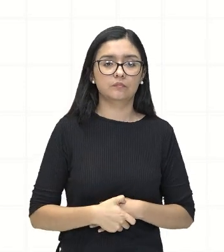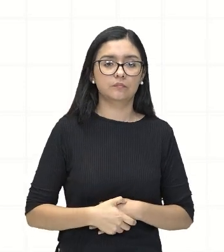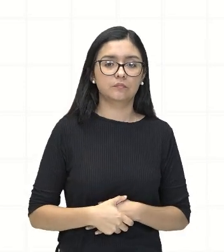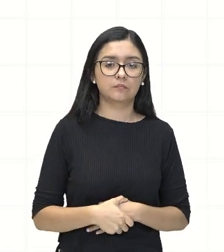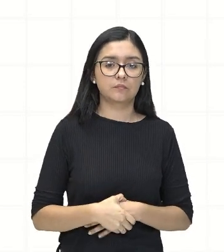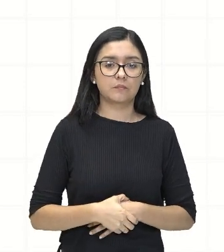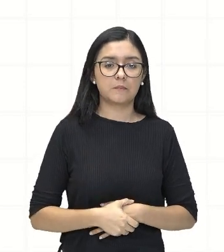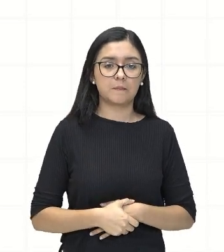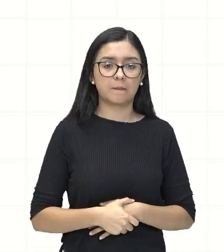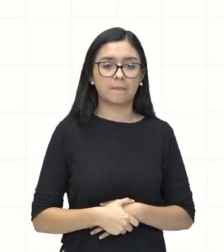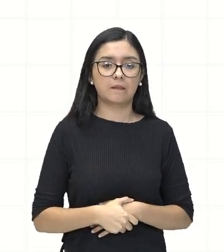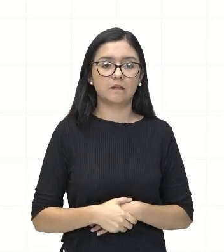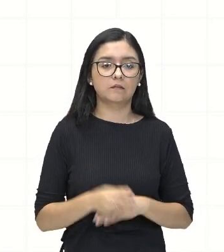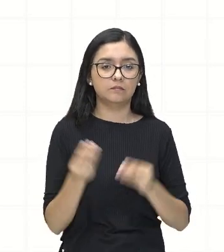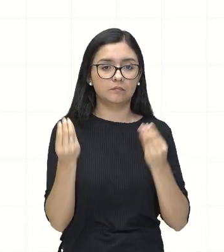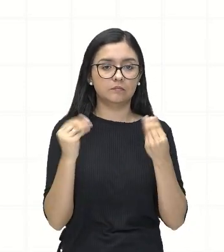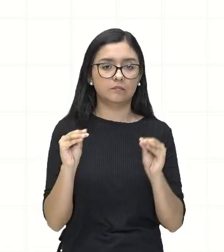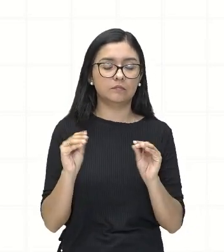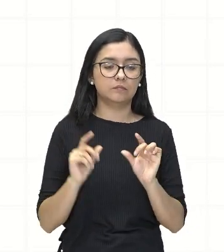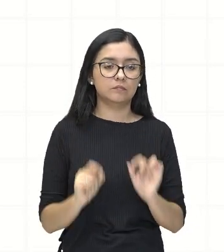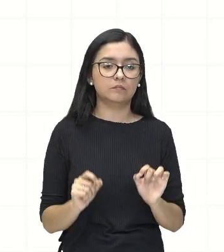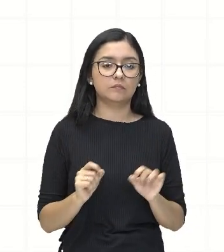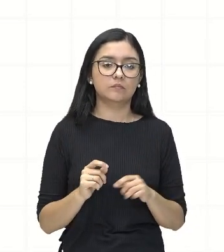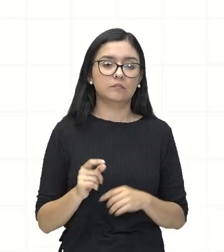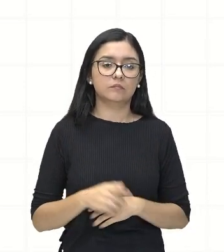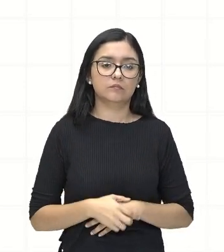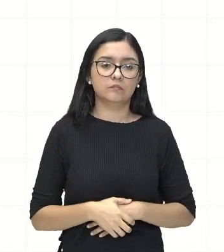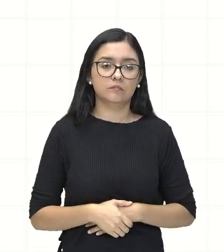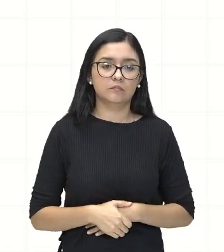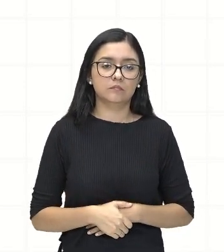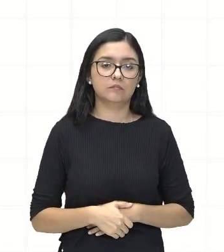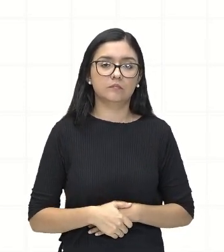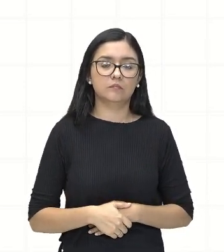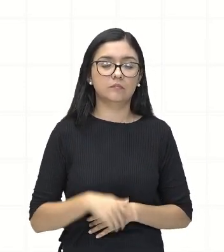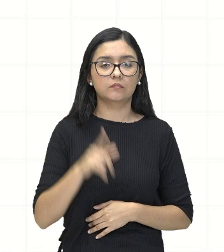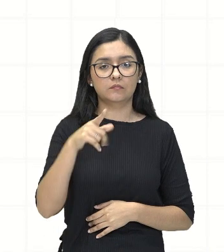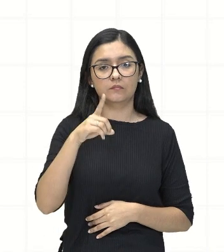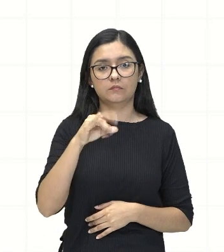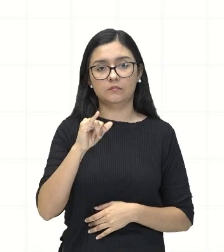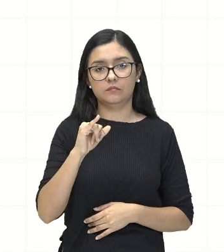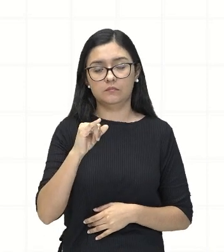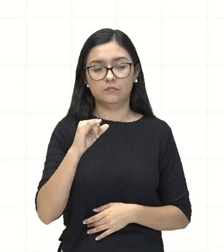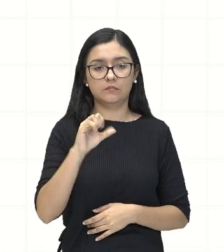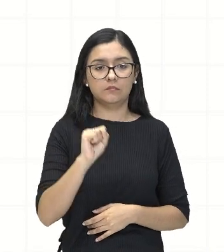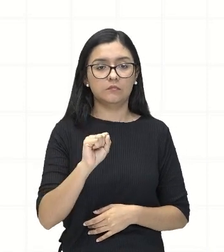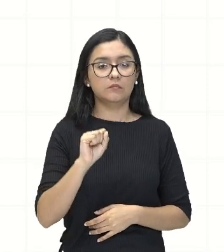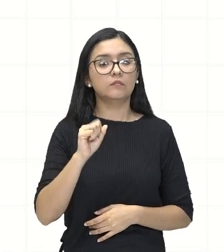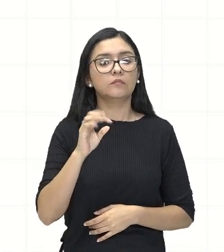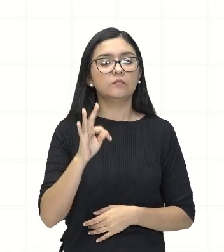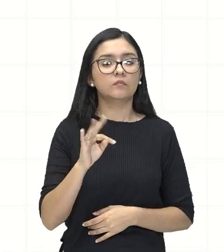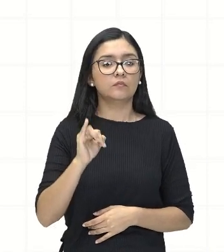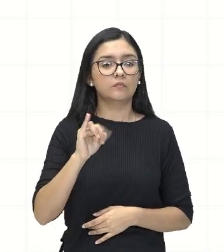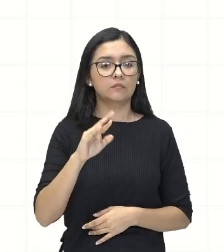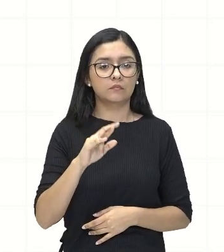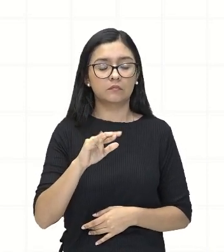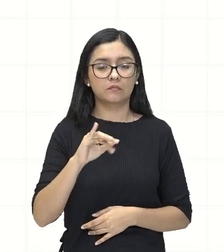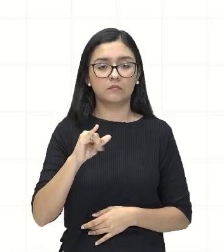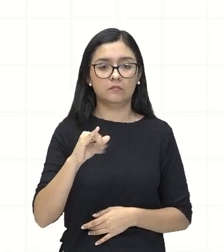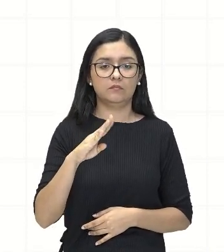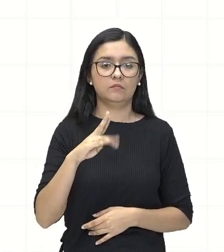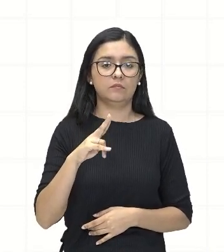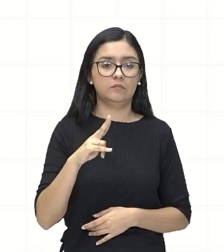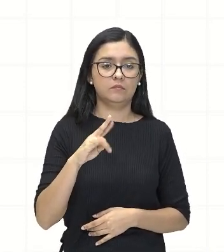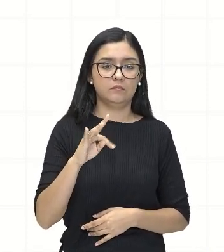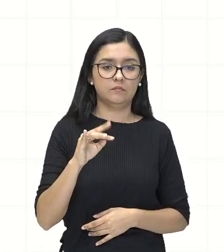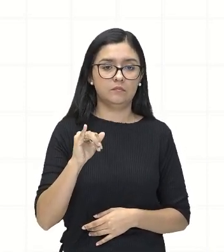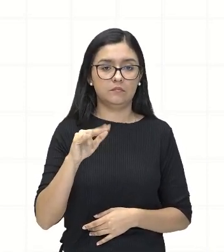Aplicamos aqui o que nós chamamos da distributiva. Então, aqui nós vamos pensar o mesmo